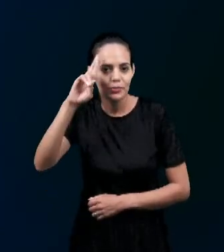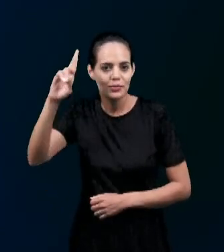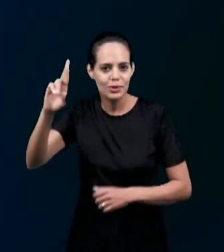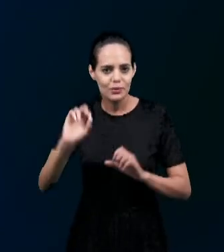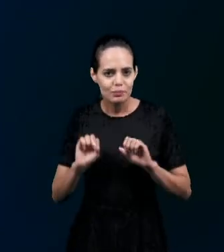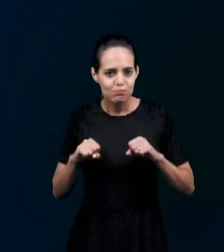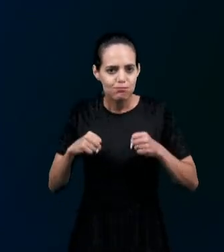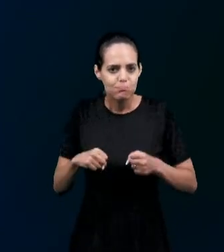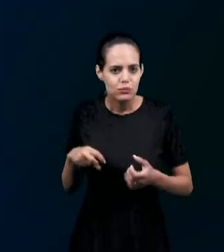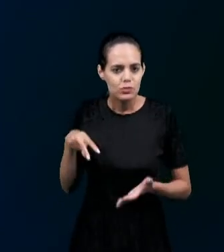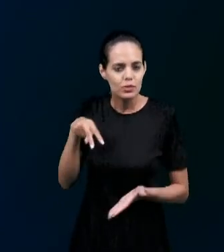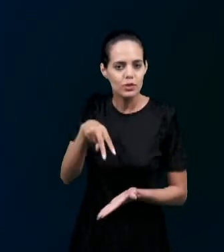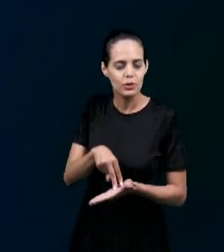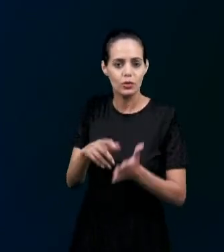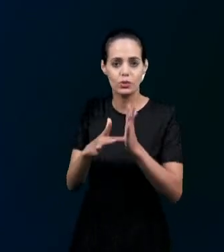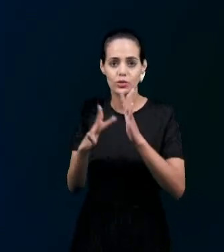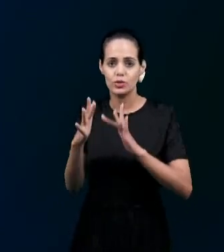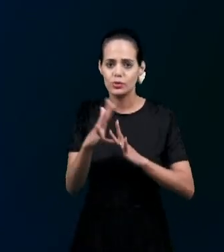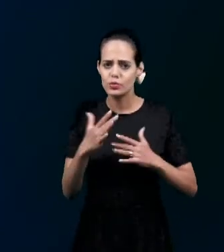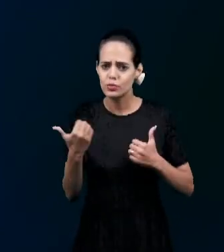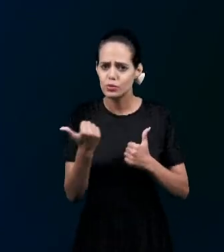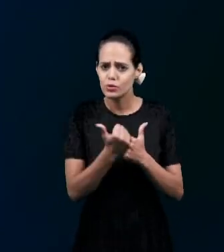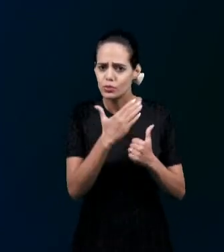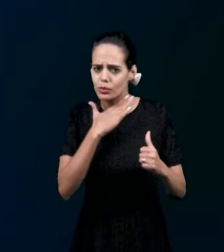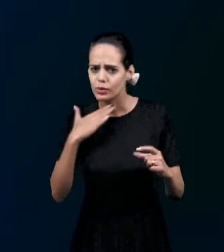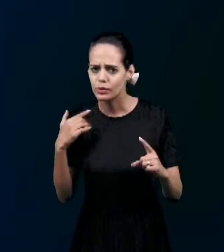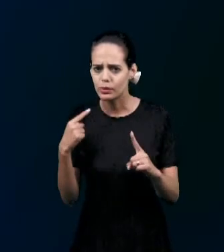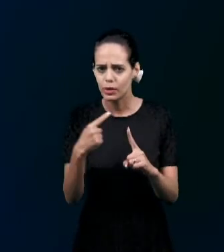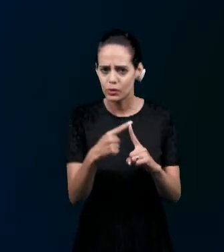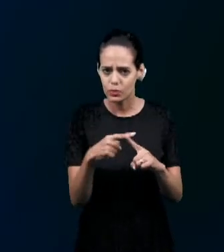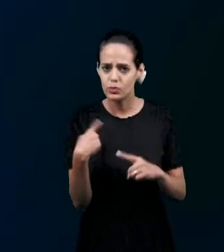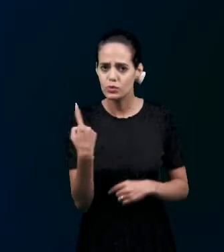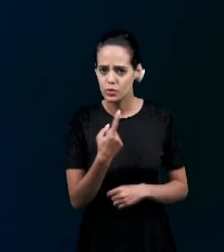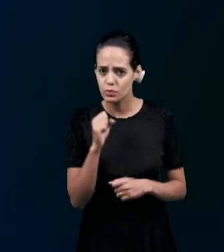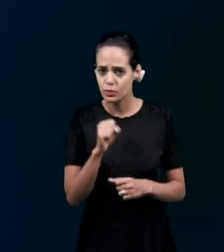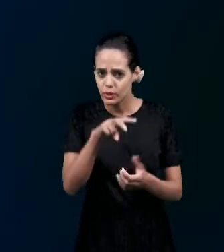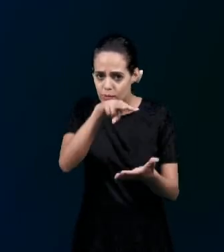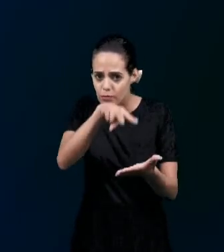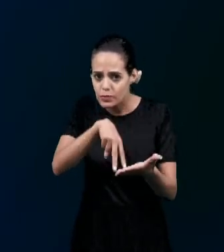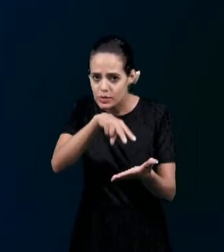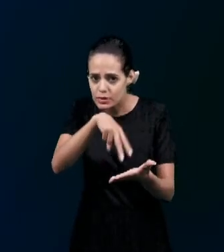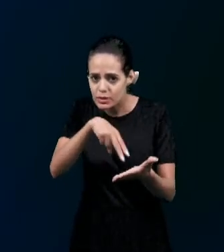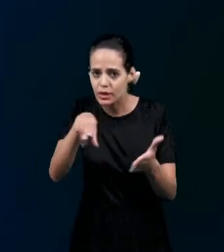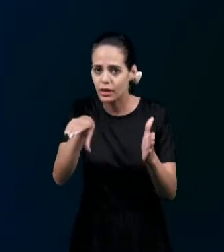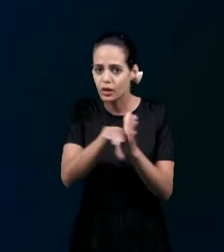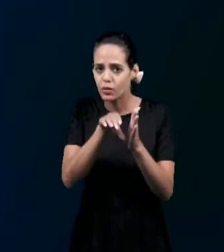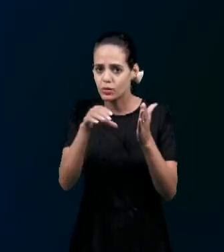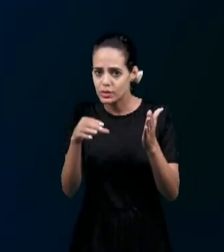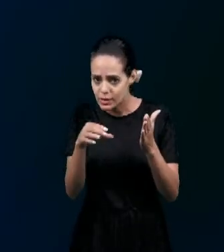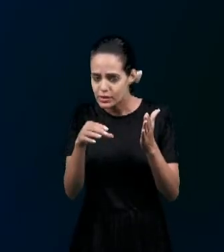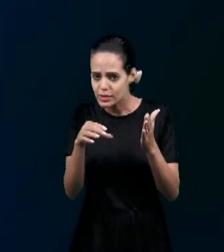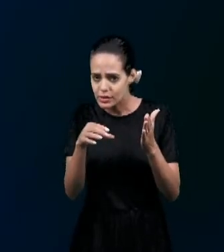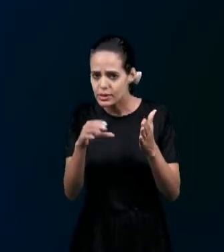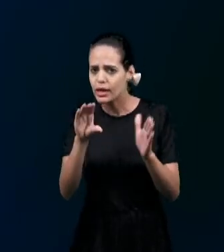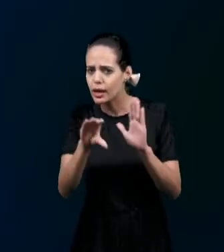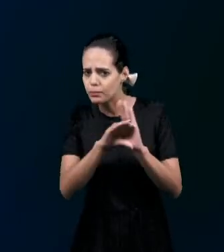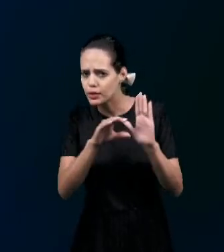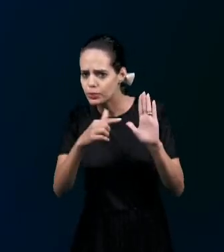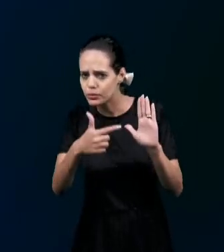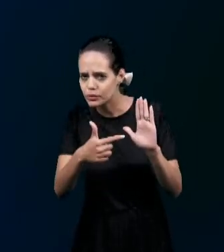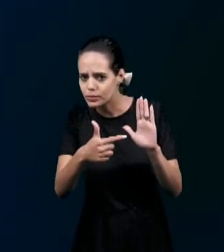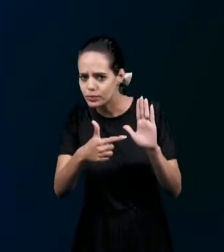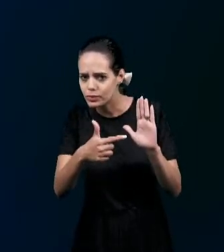a sua própria vida Na cruz Conforme podemos ler Na carta aos Colossenses Capítulo 2 Versos 13